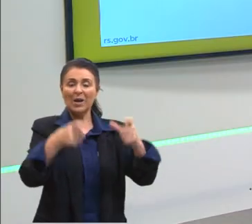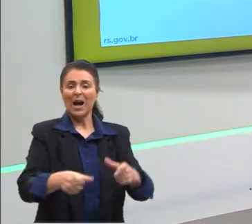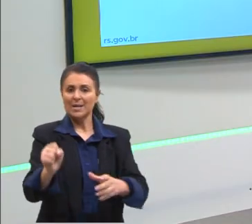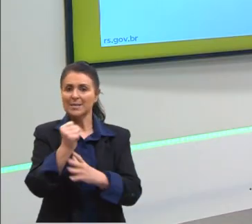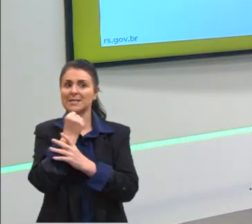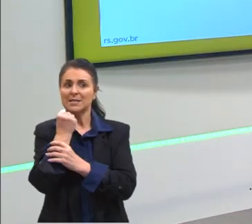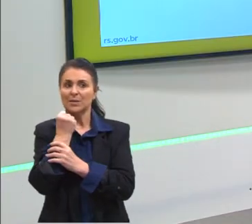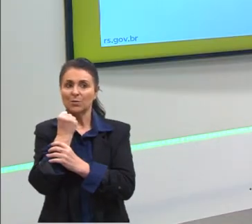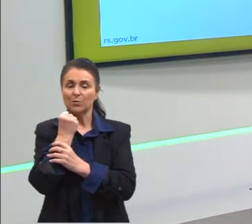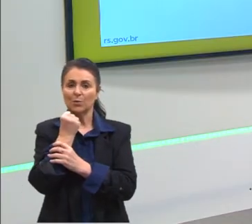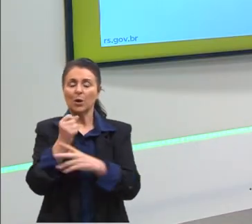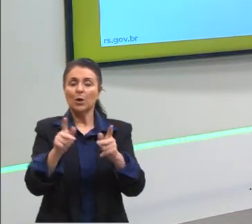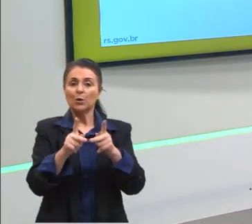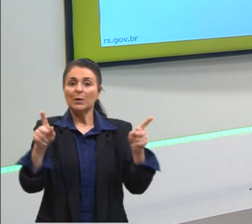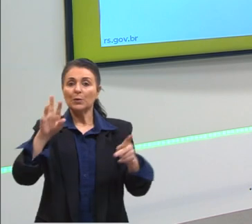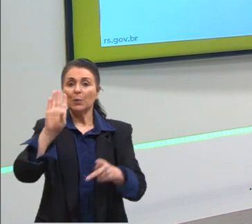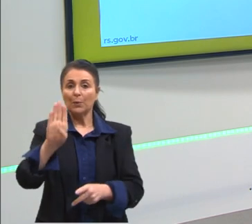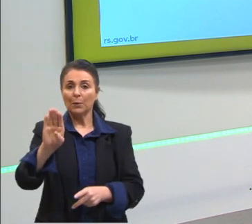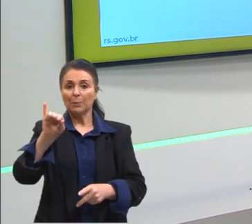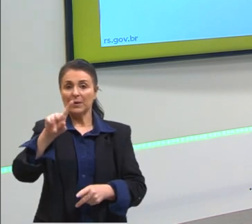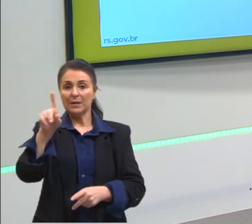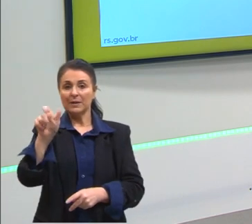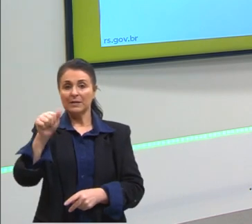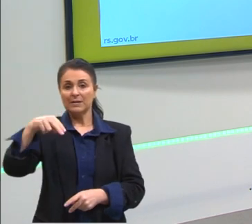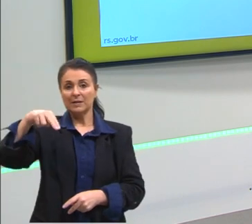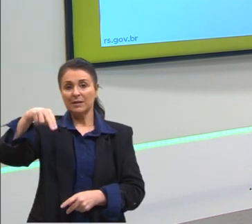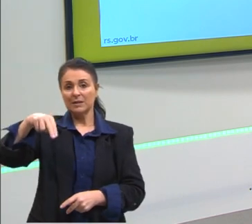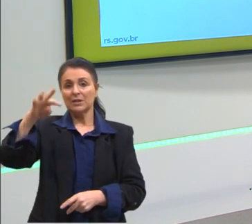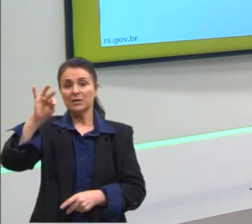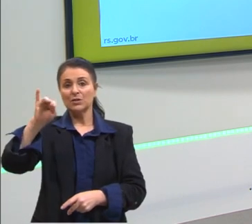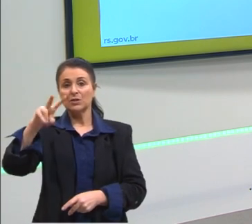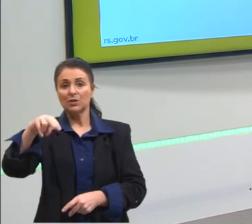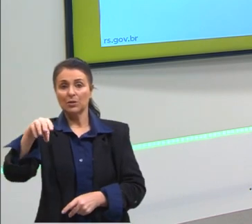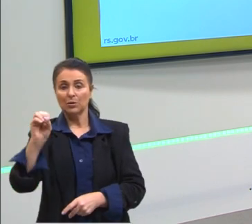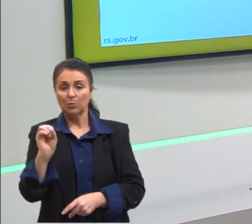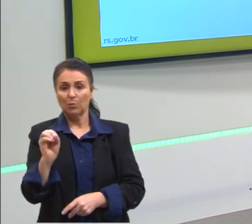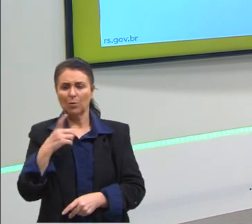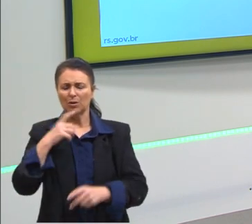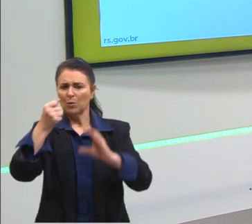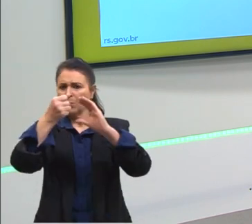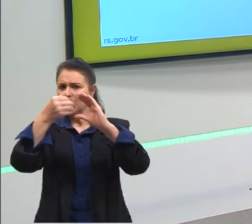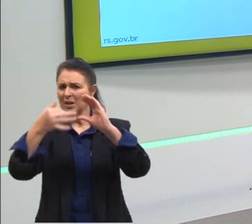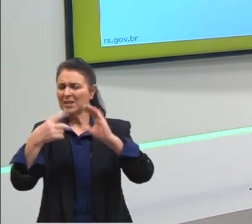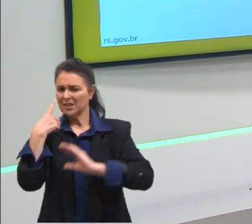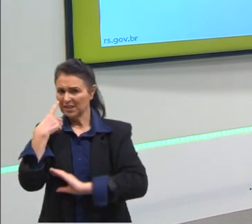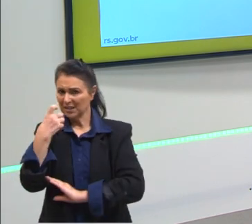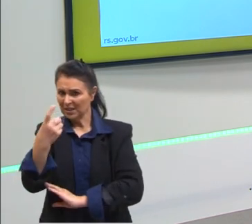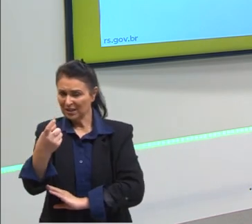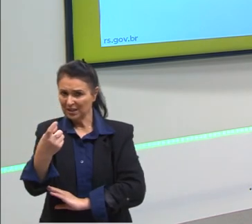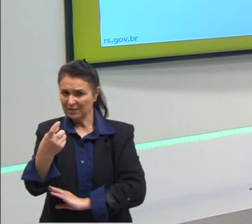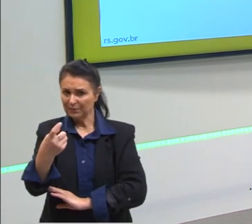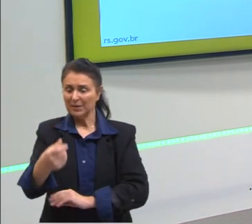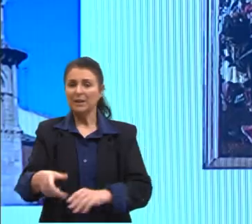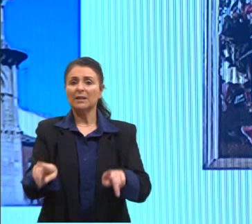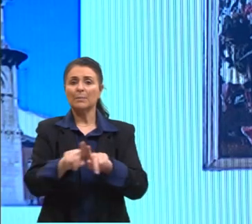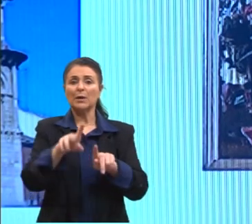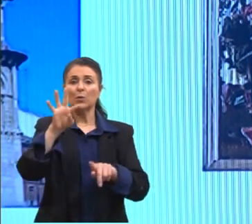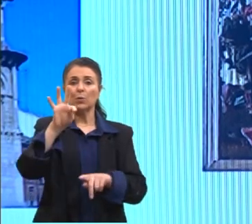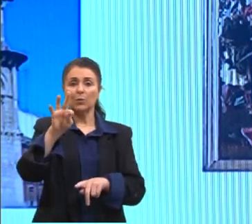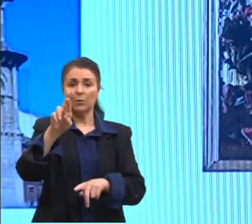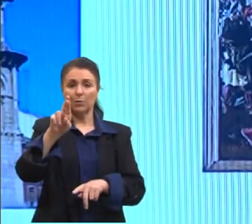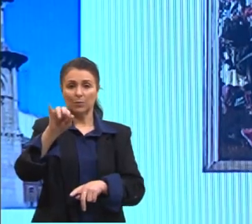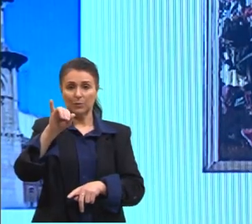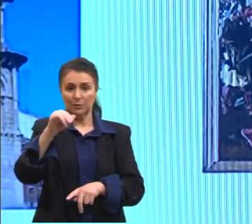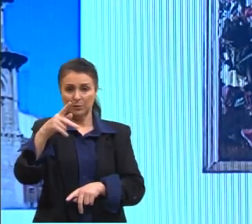No período bizantino, nós temos uma característica muito interessante, que é o surgimento do tríptico. O